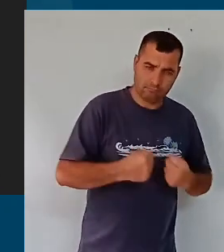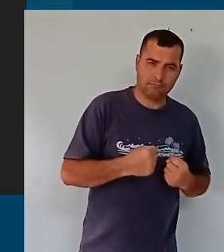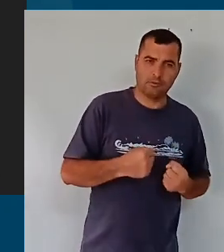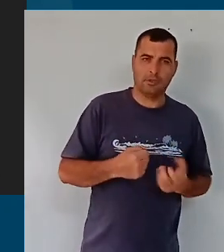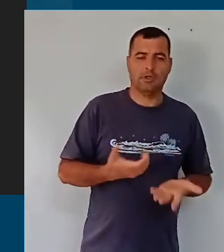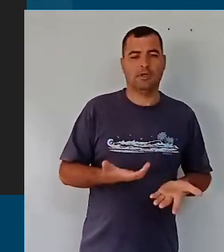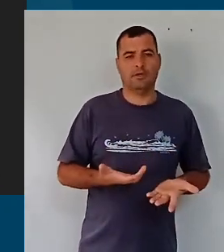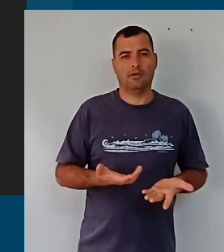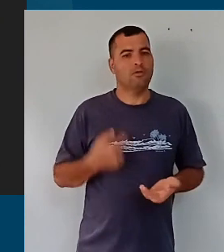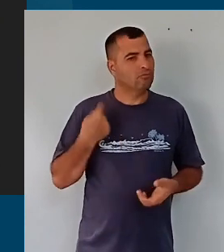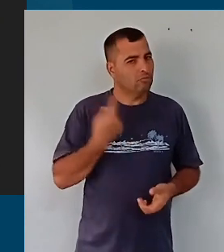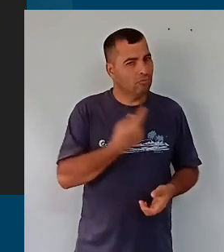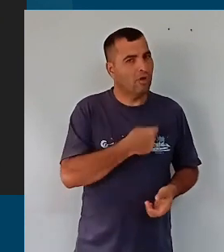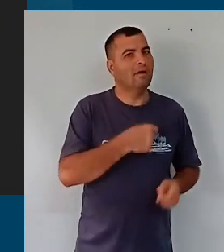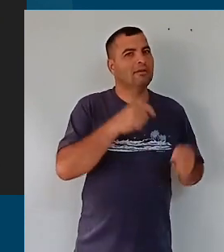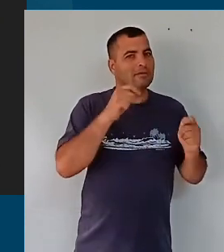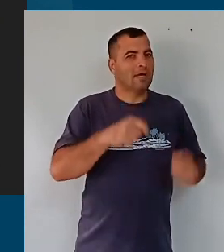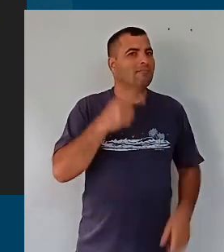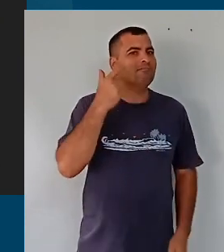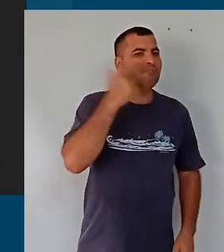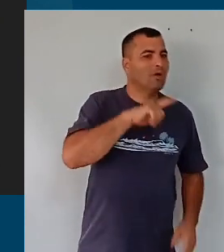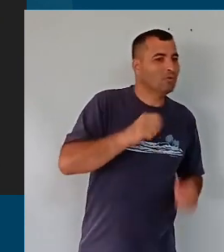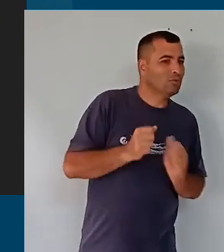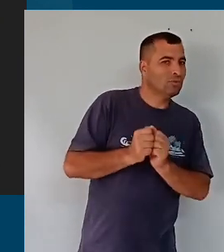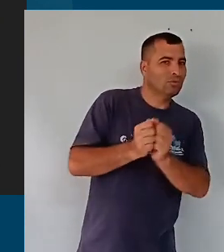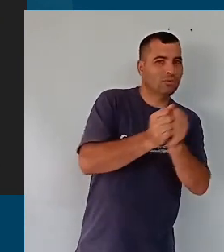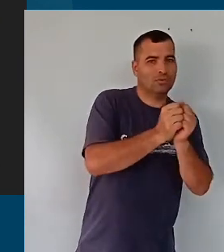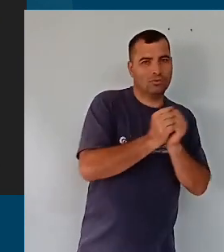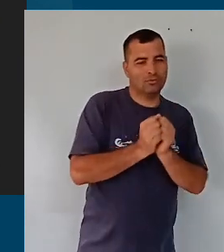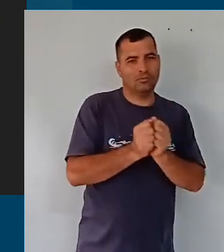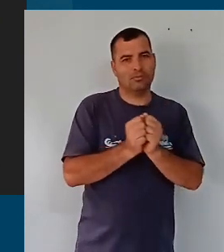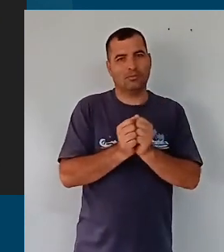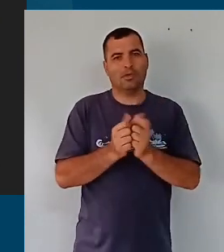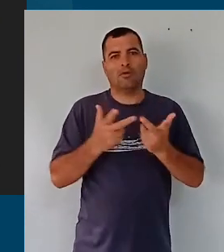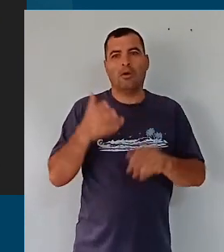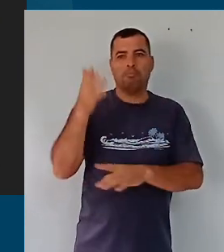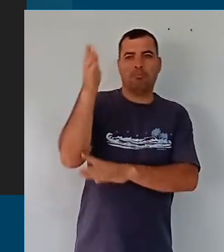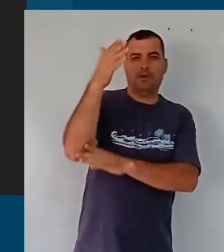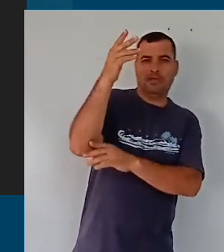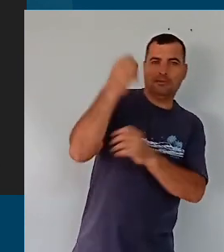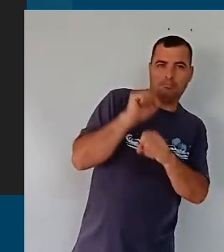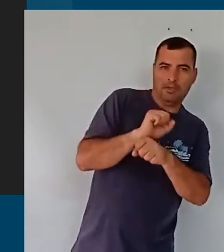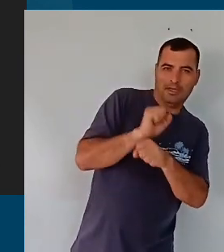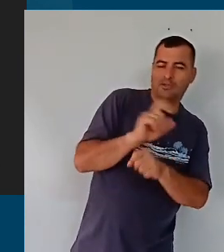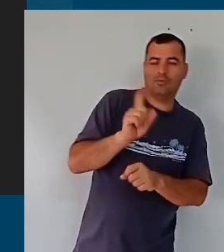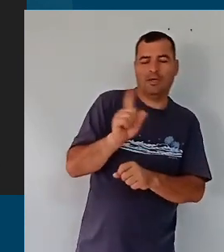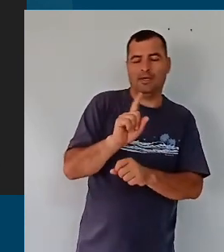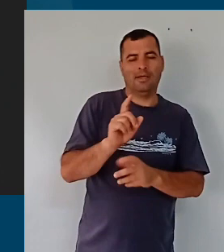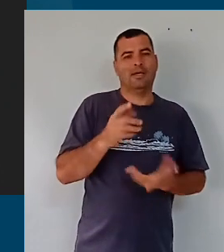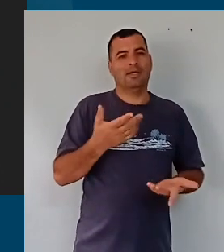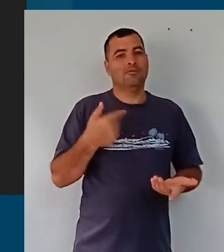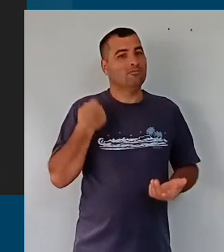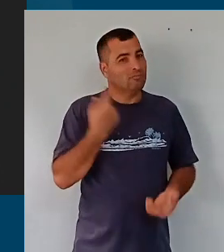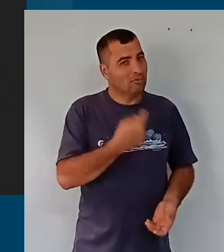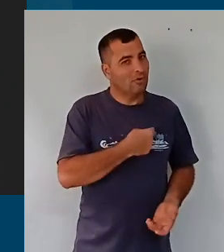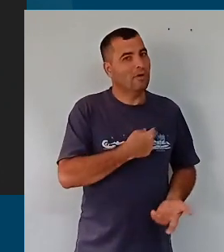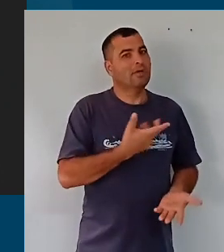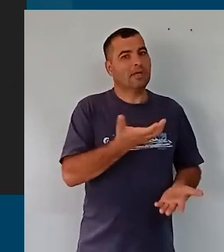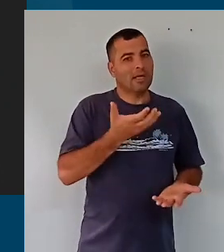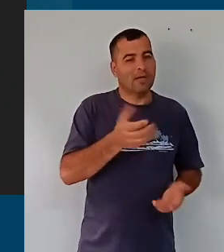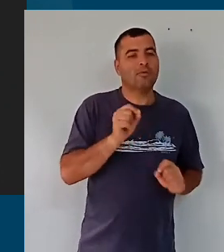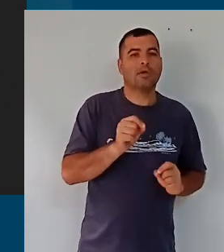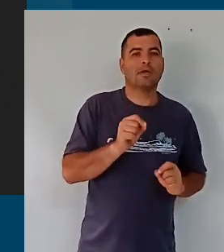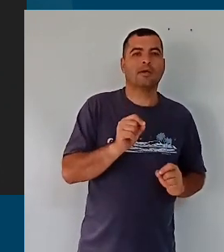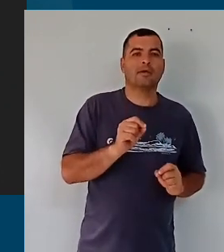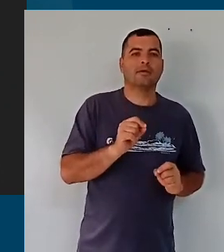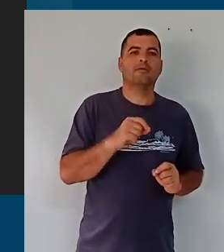não sou eu que vou conseguir, ninguém vai conseguir dizer a bandeira da esperança, mas eu ainda prefiro o